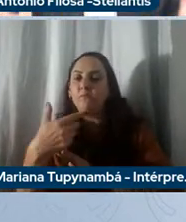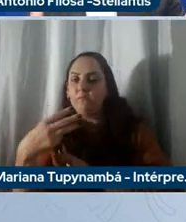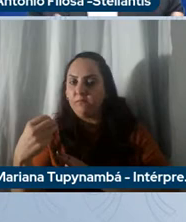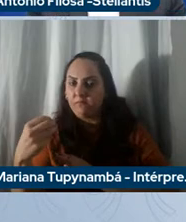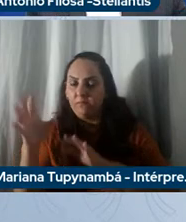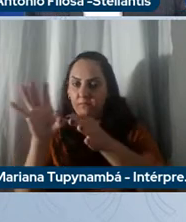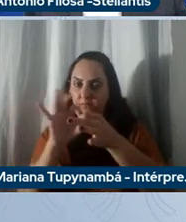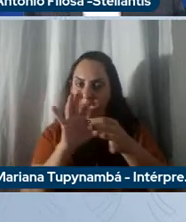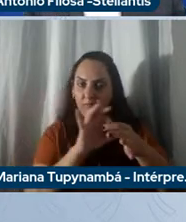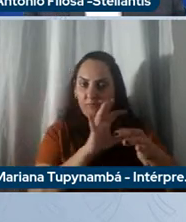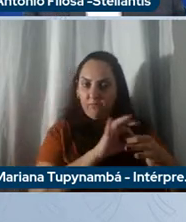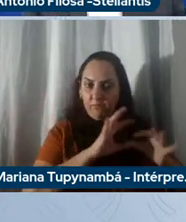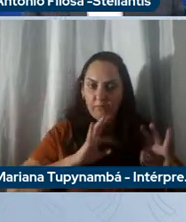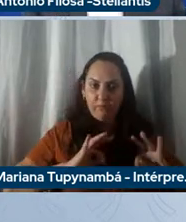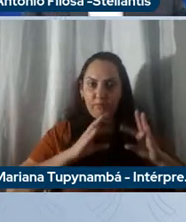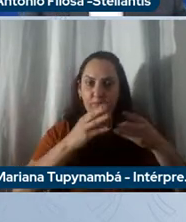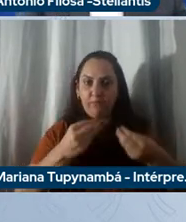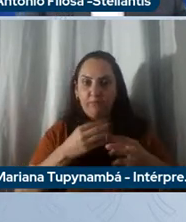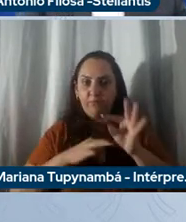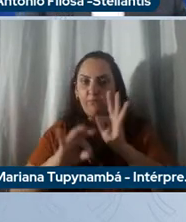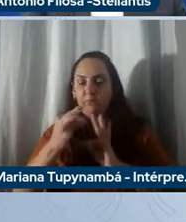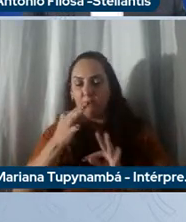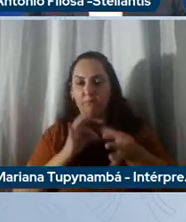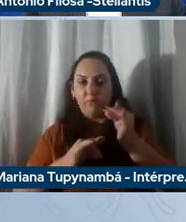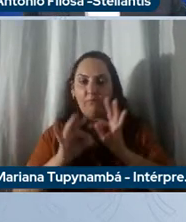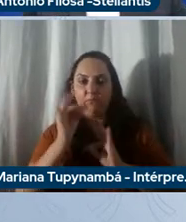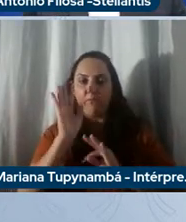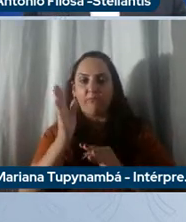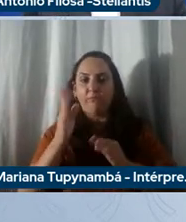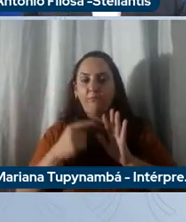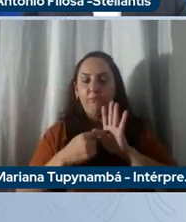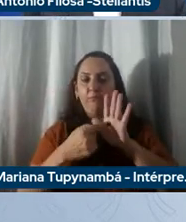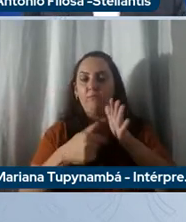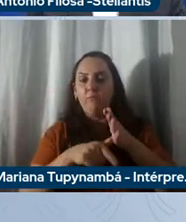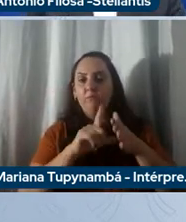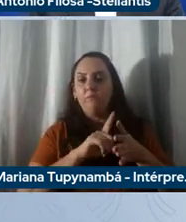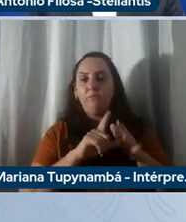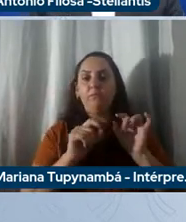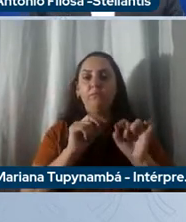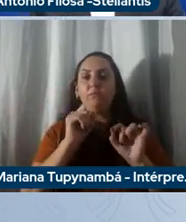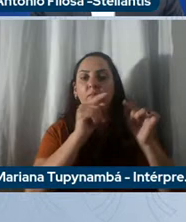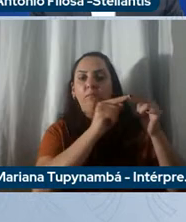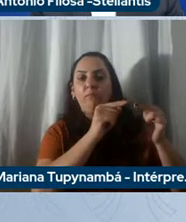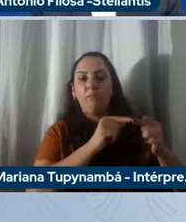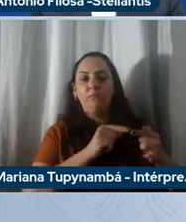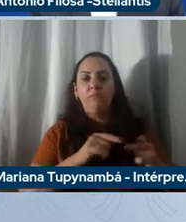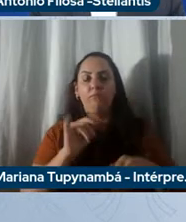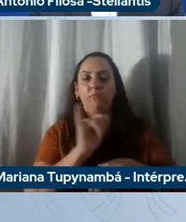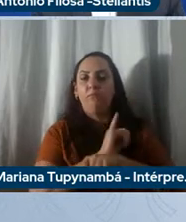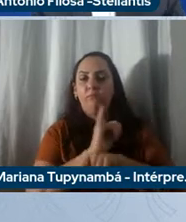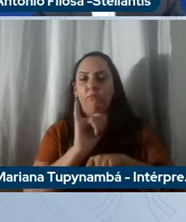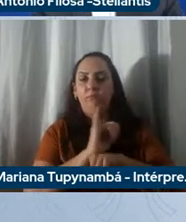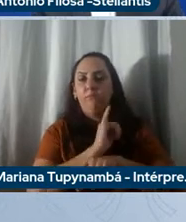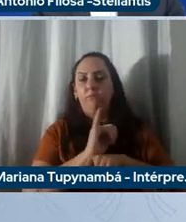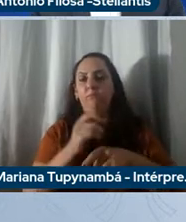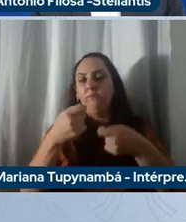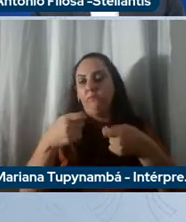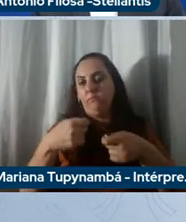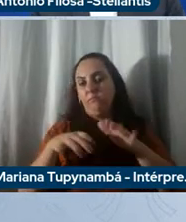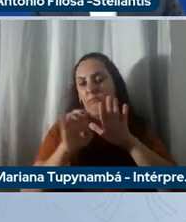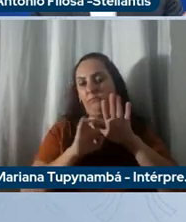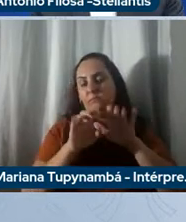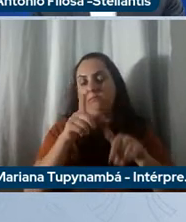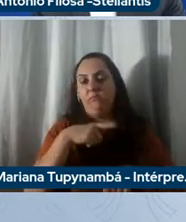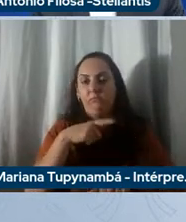dos desafios tecnológicos que mostrei antes os objetivos estratégicos que Stellantis quer ter bom primeiro